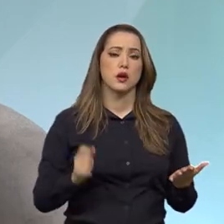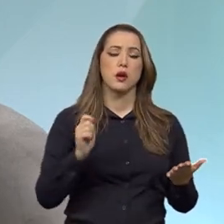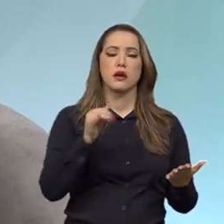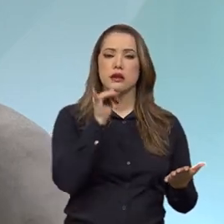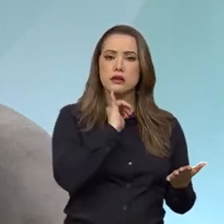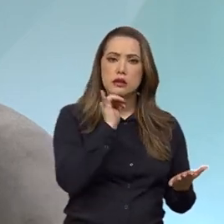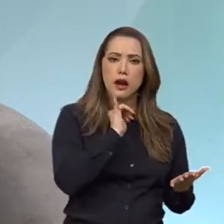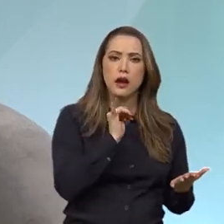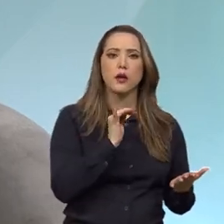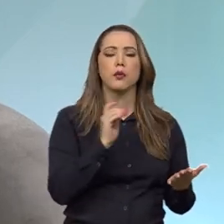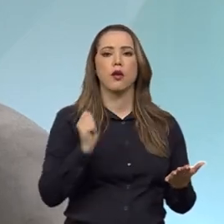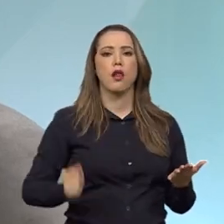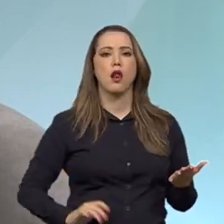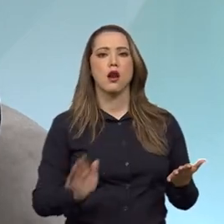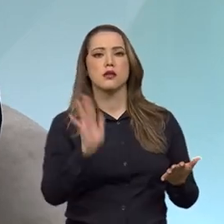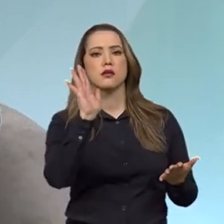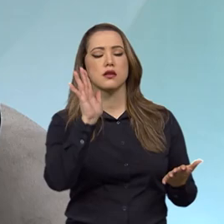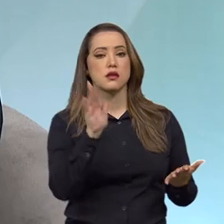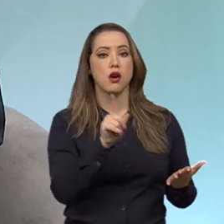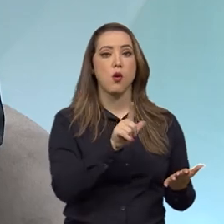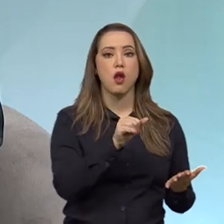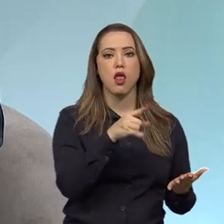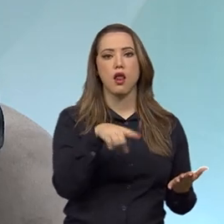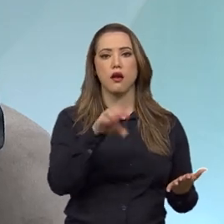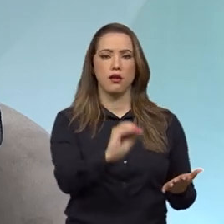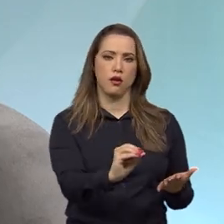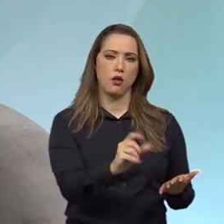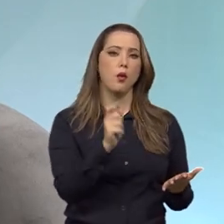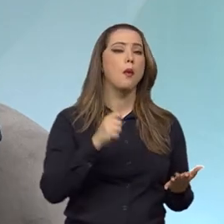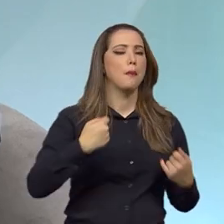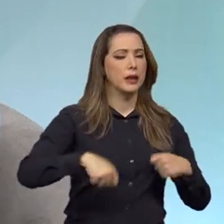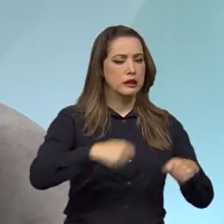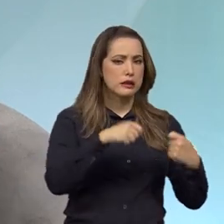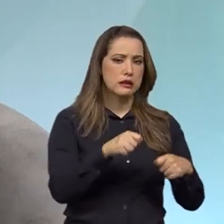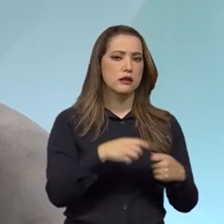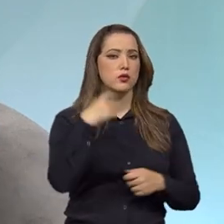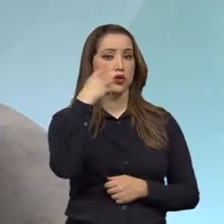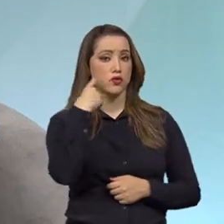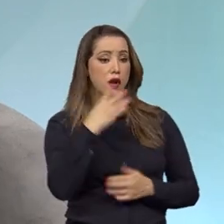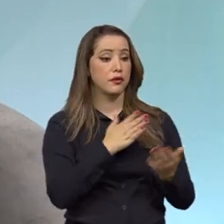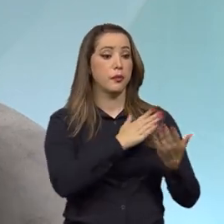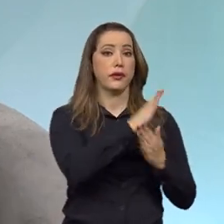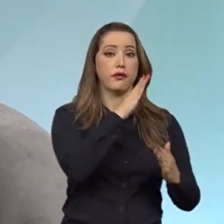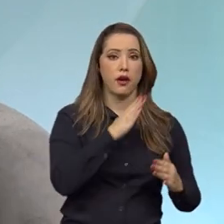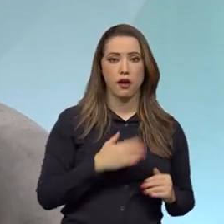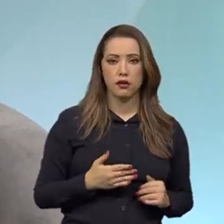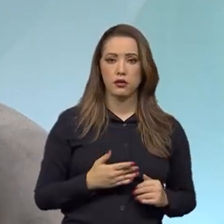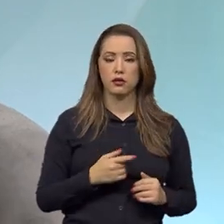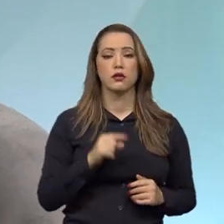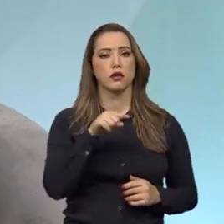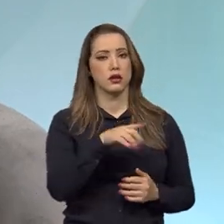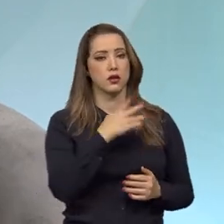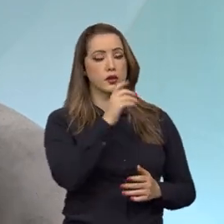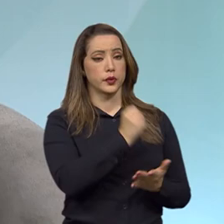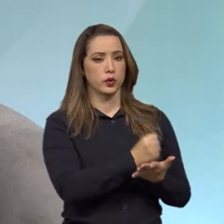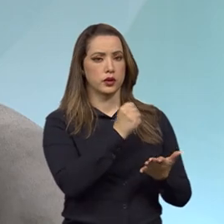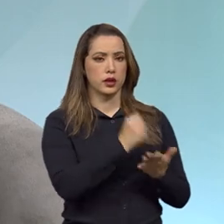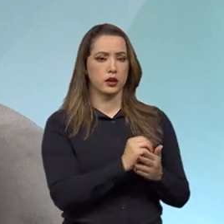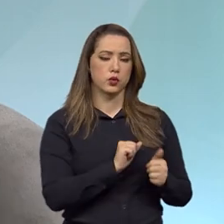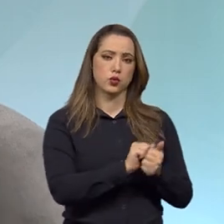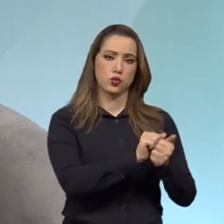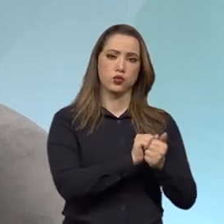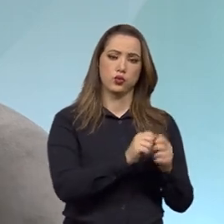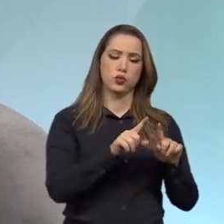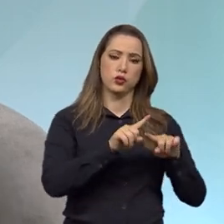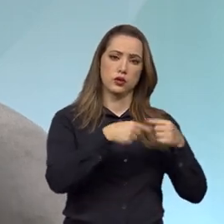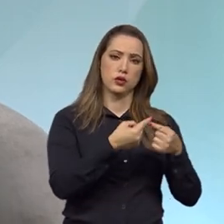por exemplo, licitações, leilões, passam por um advogado público. Então, ele concede a política, elabora o contrato em conjunto e aí